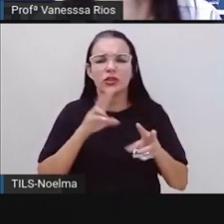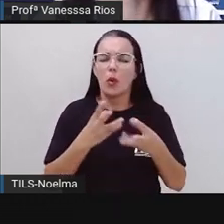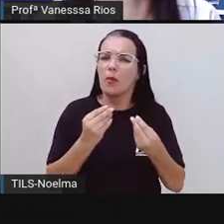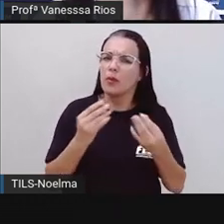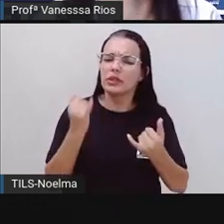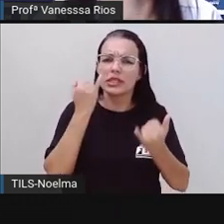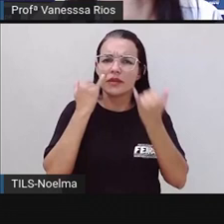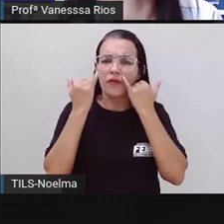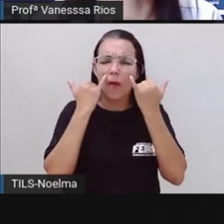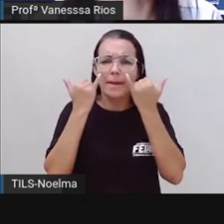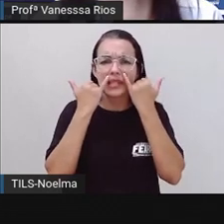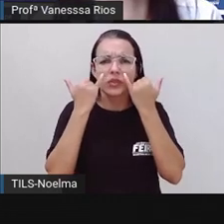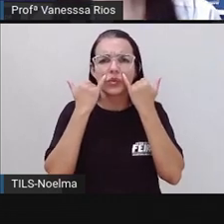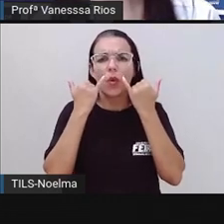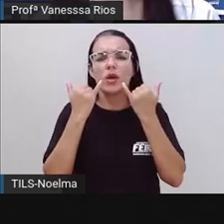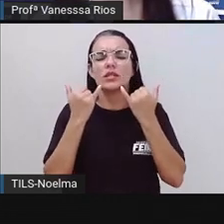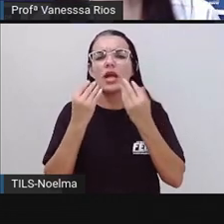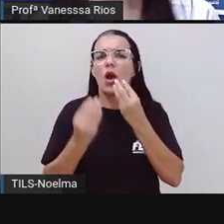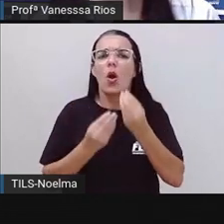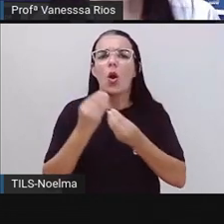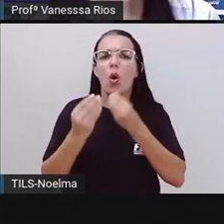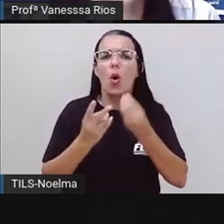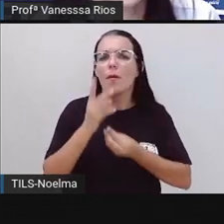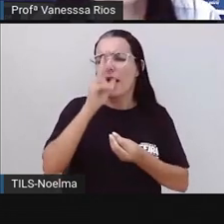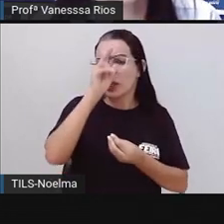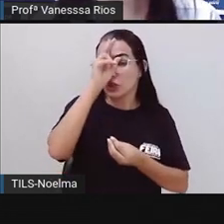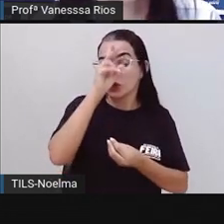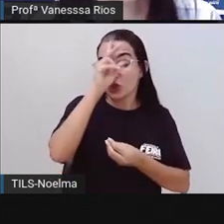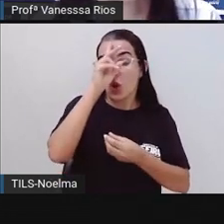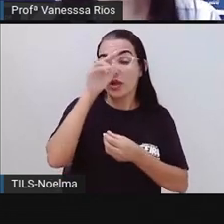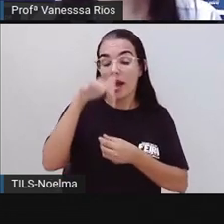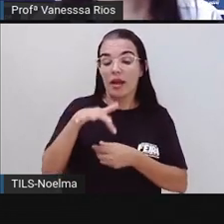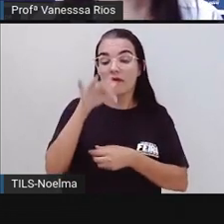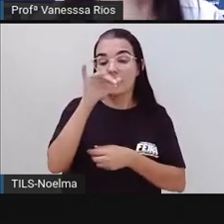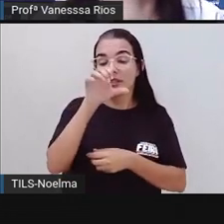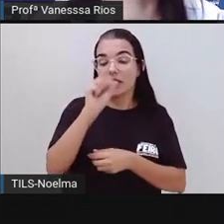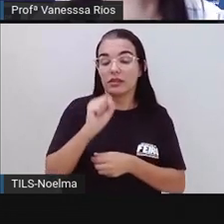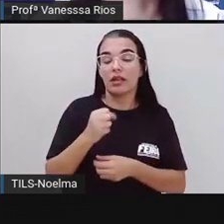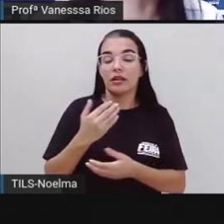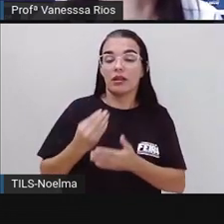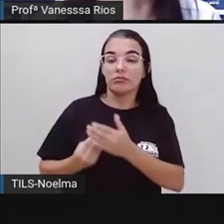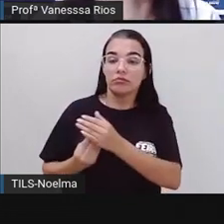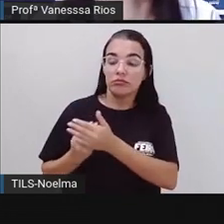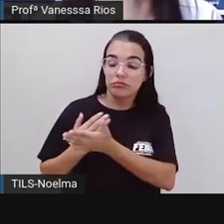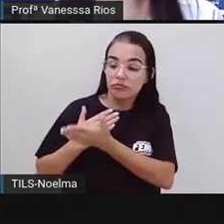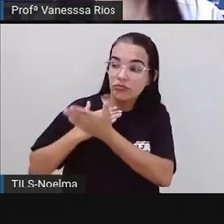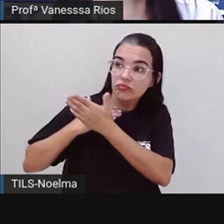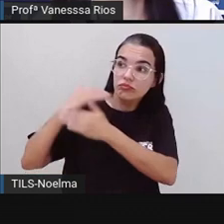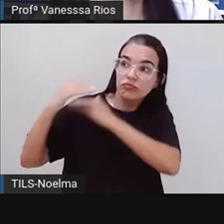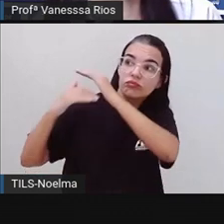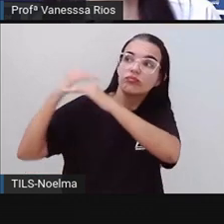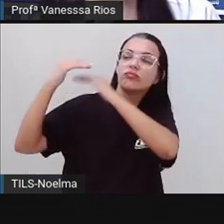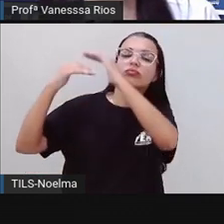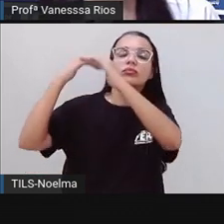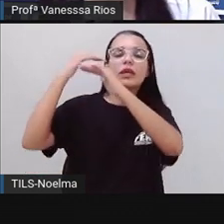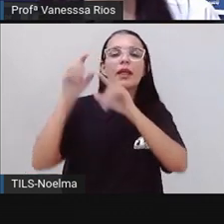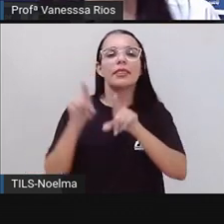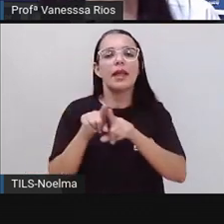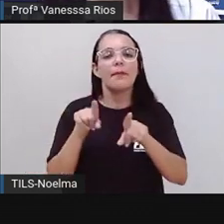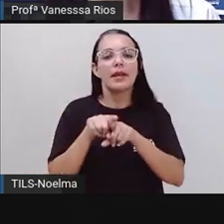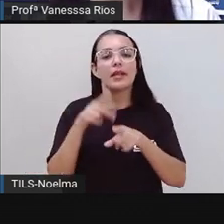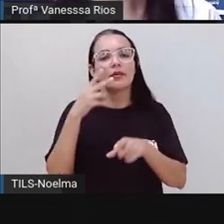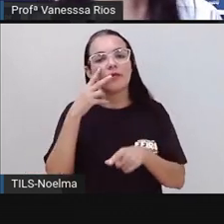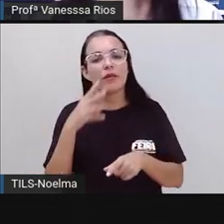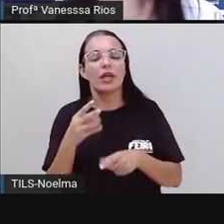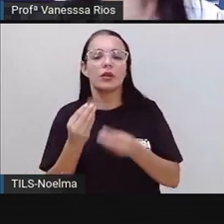relacionadas à construção histórica de Feira de Santana, percebendo também sobre suas atividades